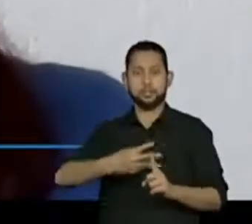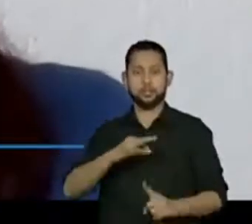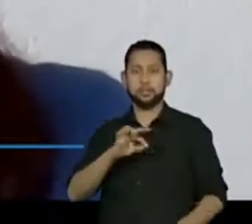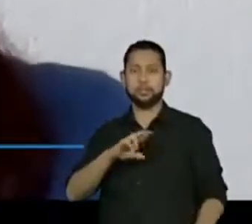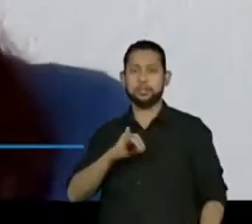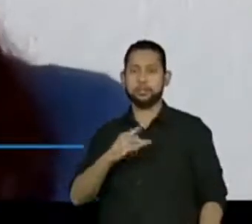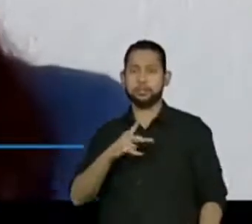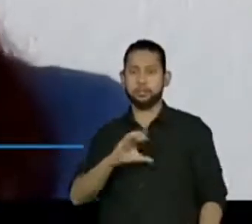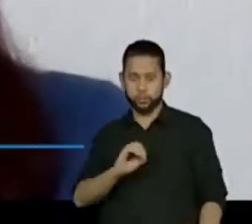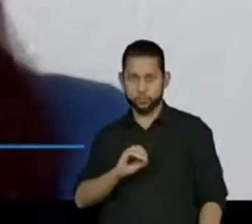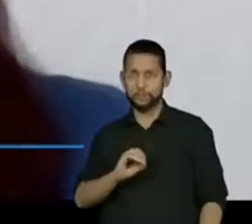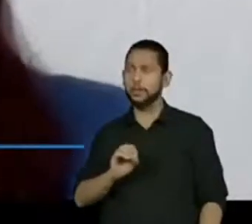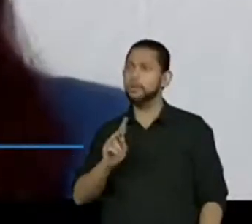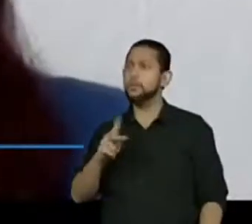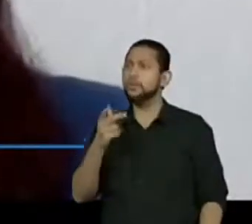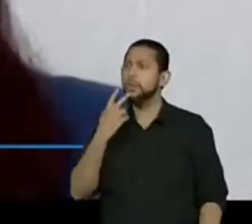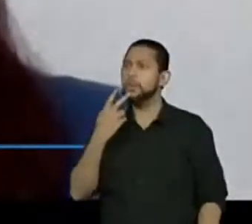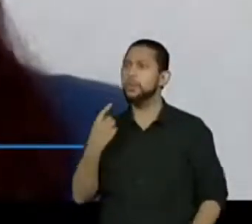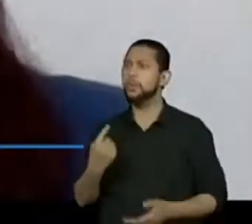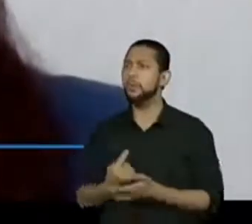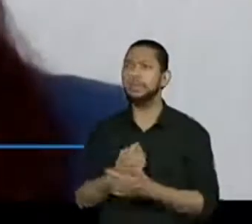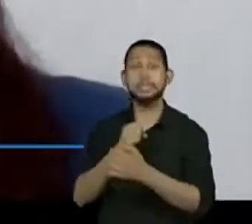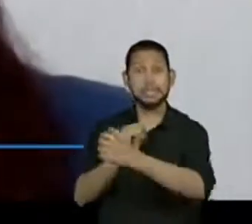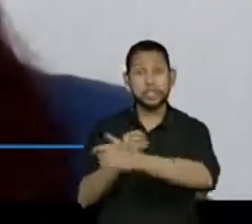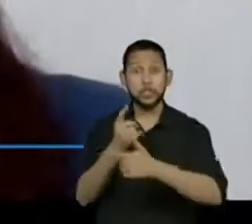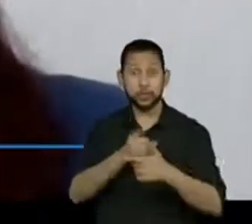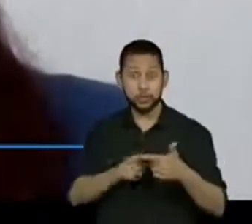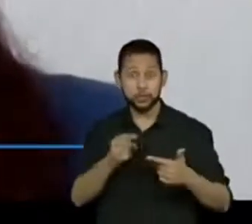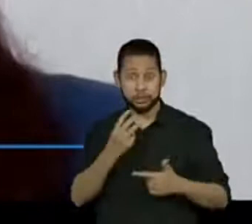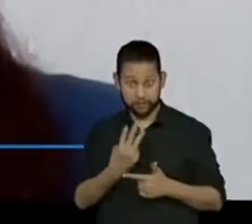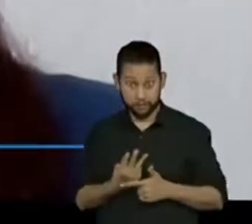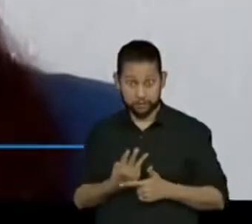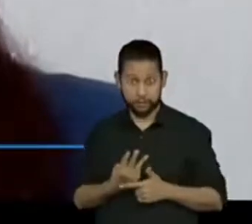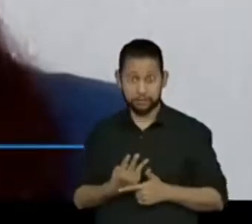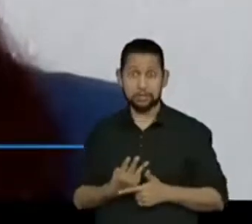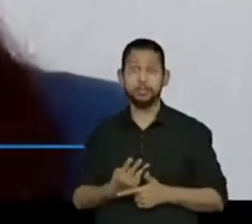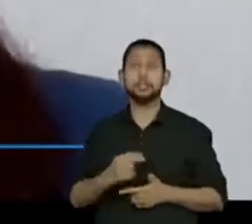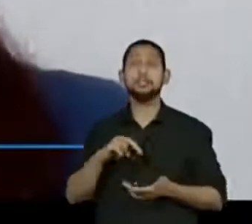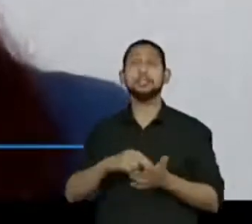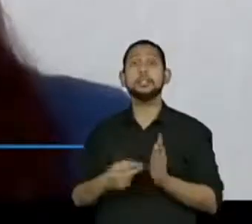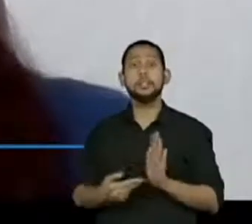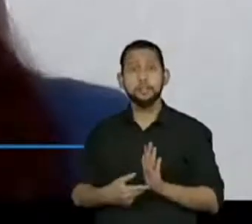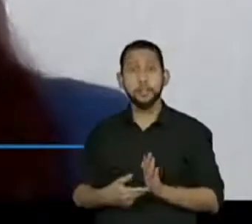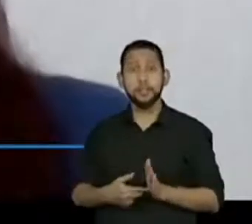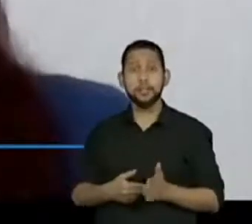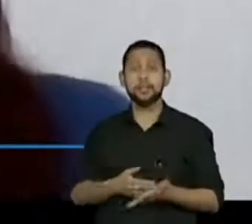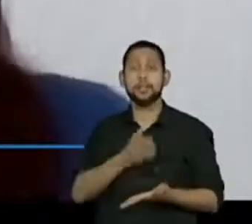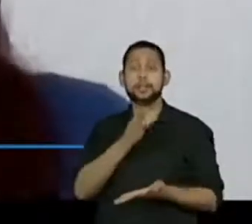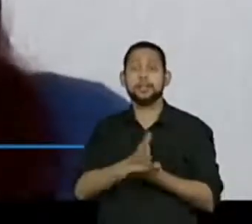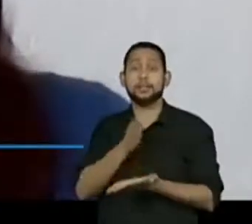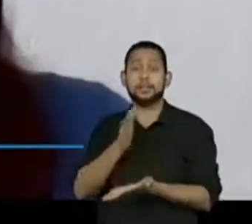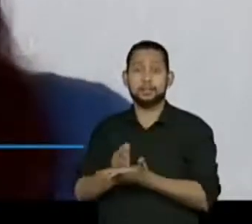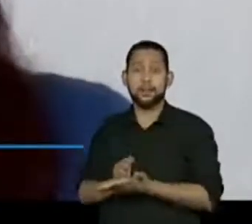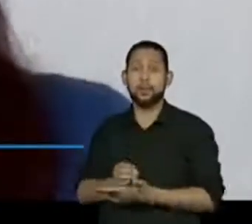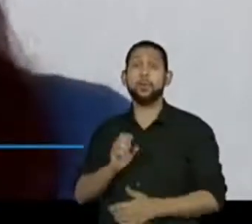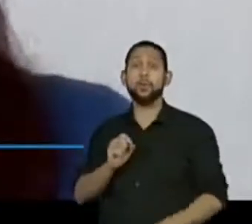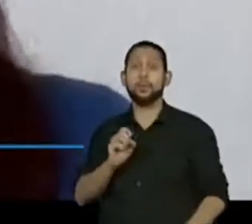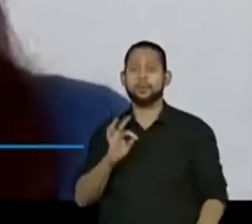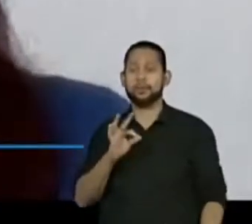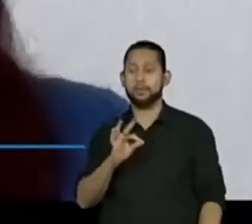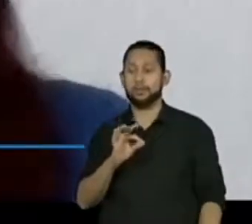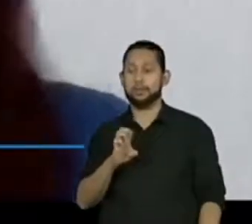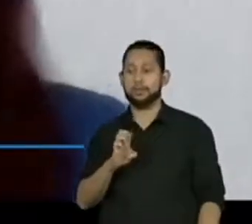né? Os professores estão dizendo que se eu tiver que dividir a receita em três partes, eu vou ter uma terça parte da